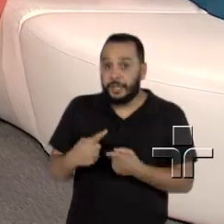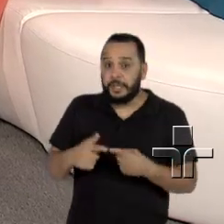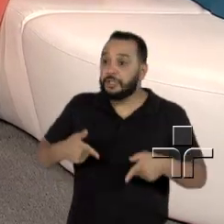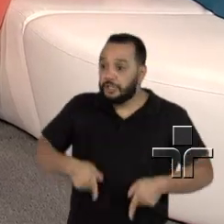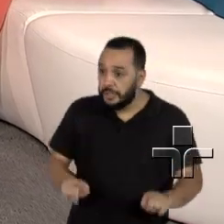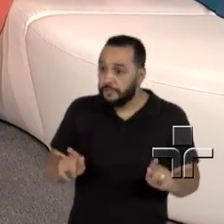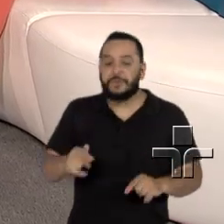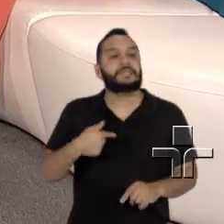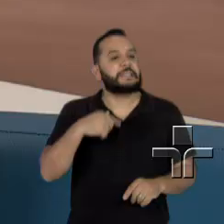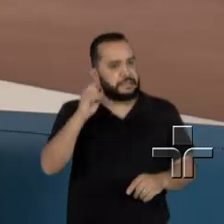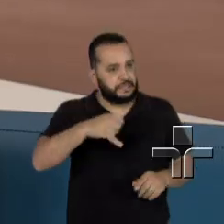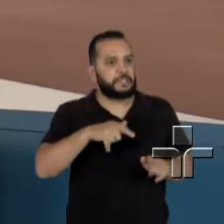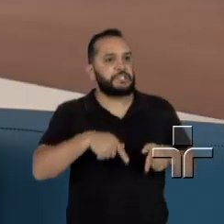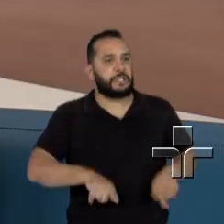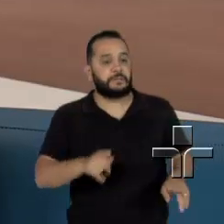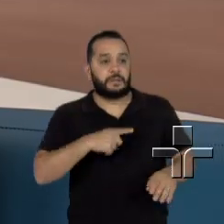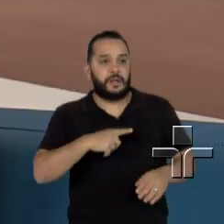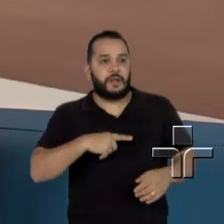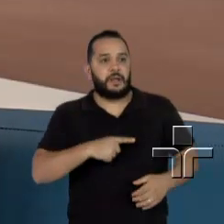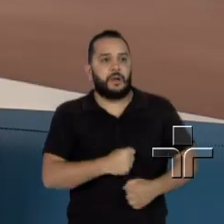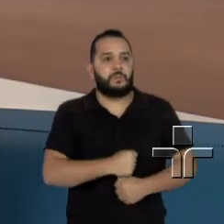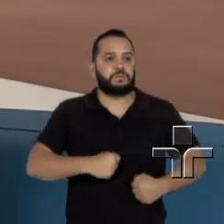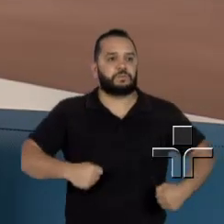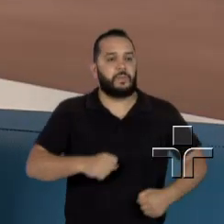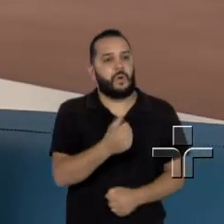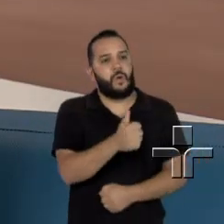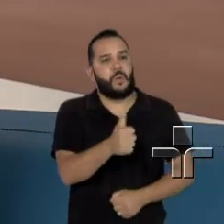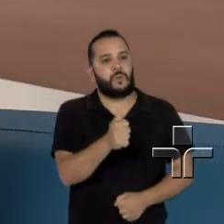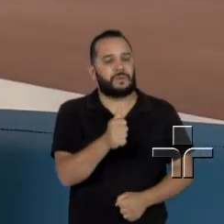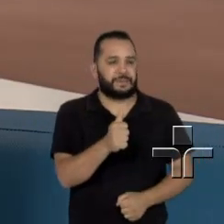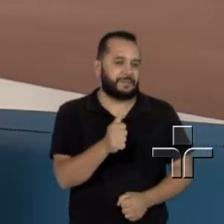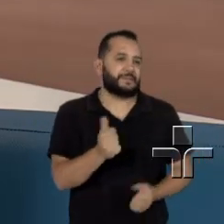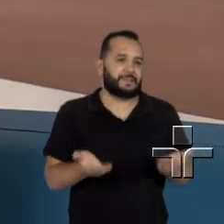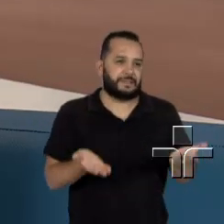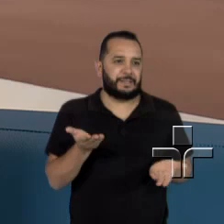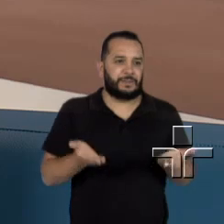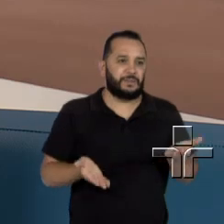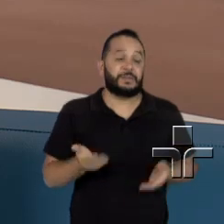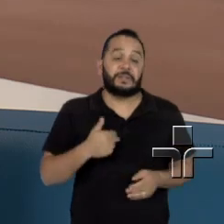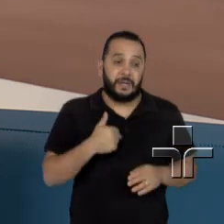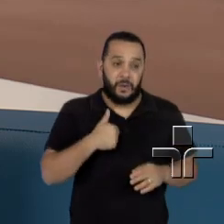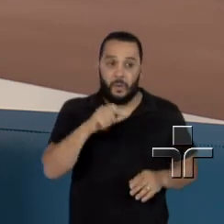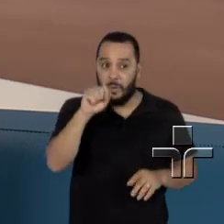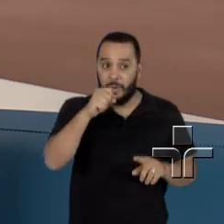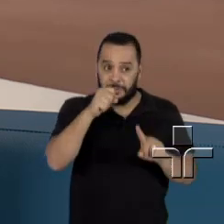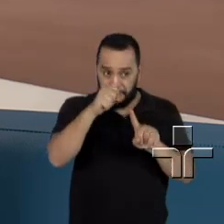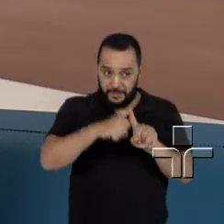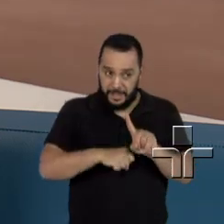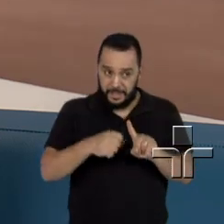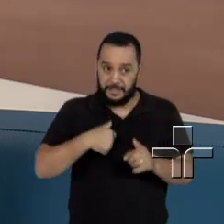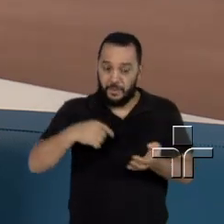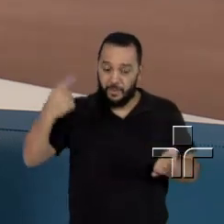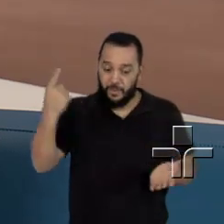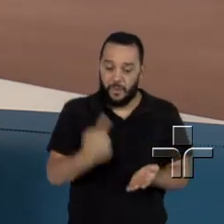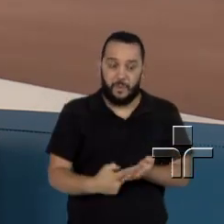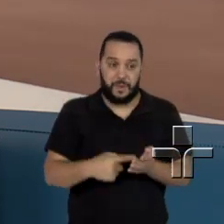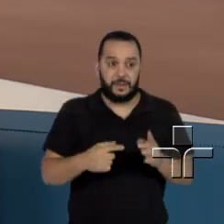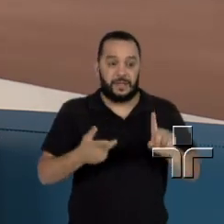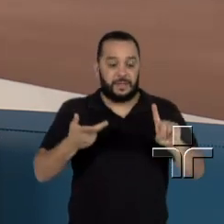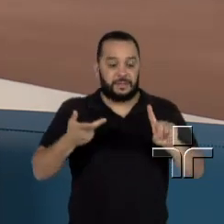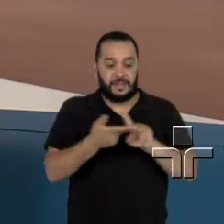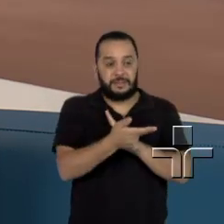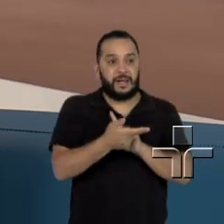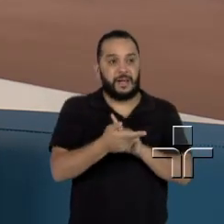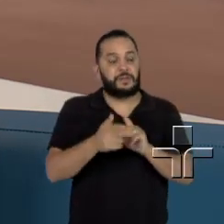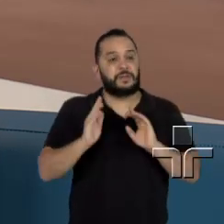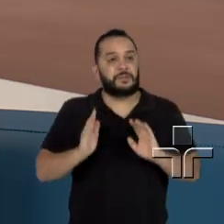gêmeos, é. Eu engordei só 11 quilos, eu fui até o oitavo mês, no dia que eu marquei a cesárea, a